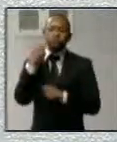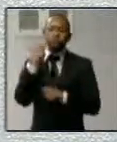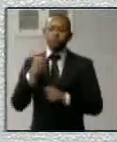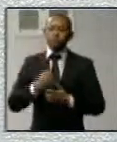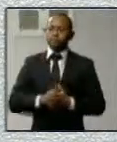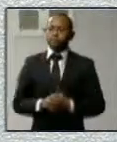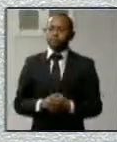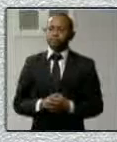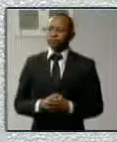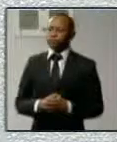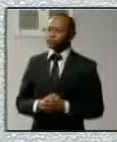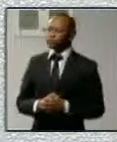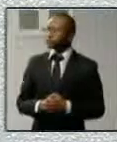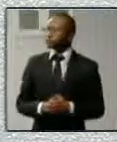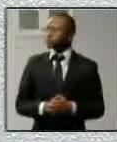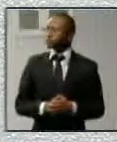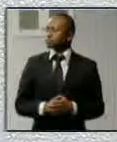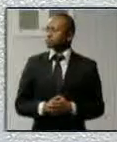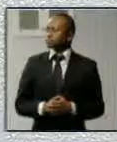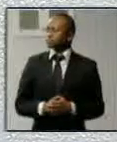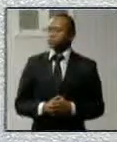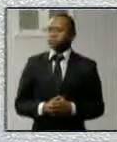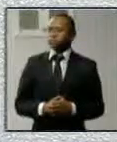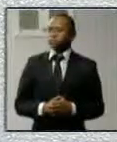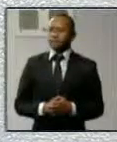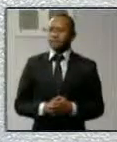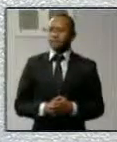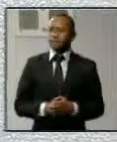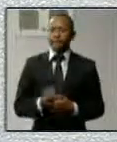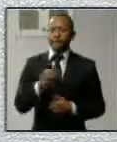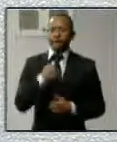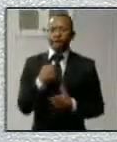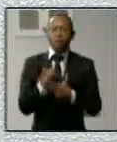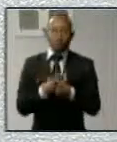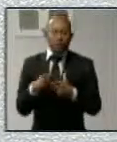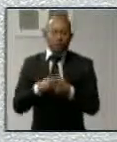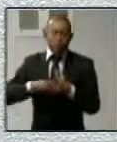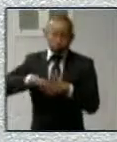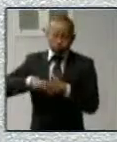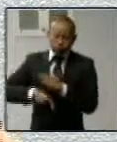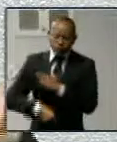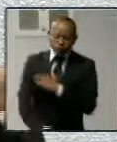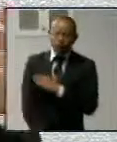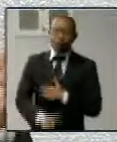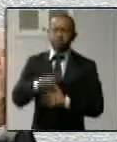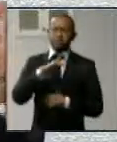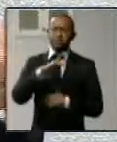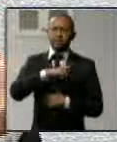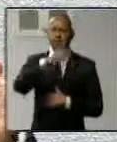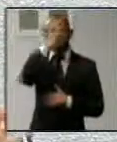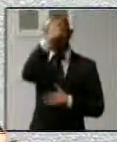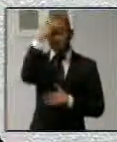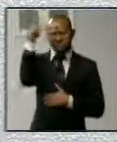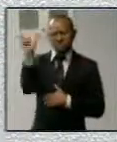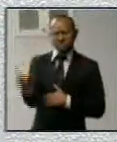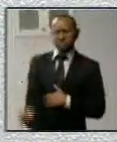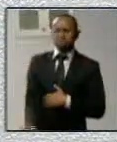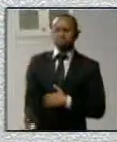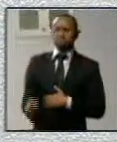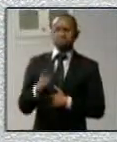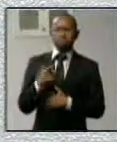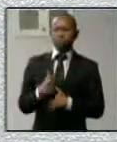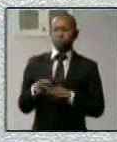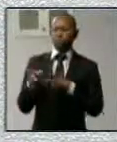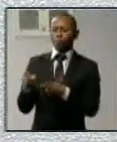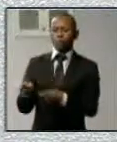tenho, certamente não tenho os problemas que tiveram essas pessoas, mas